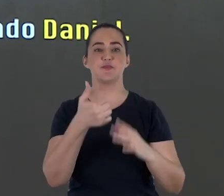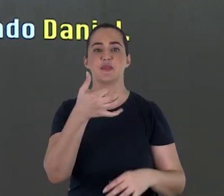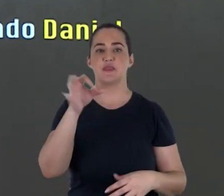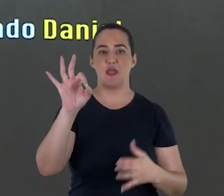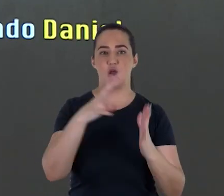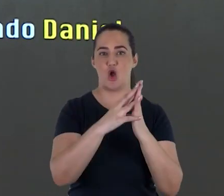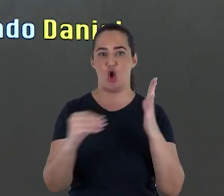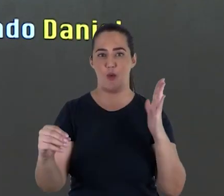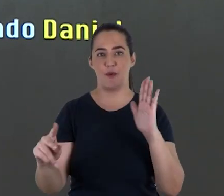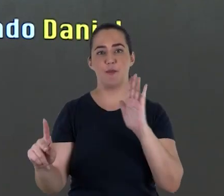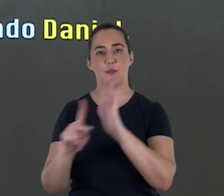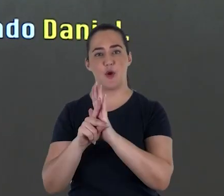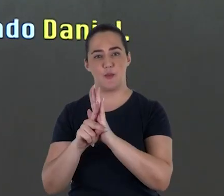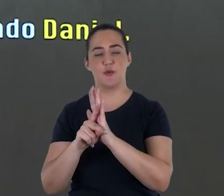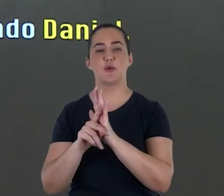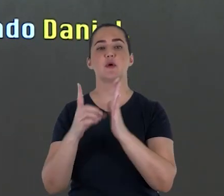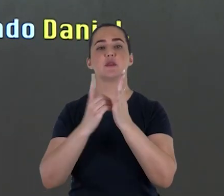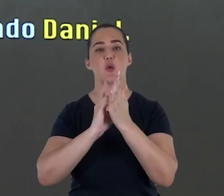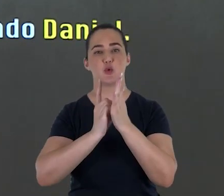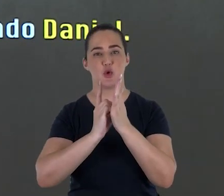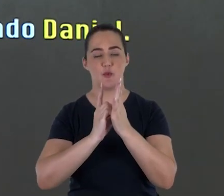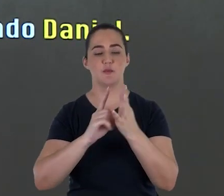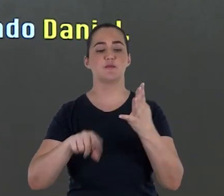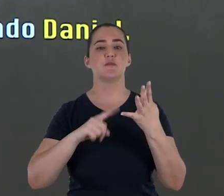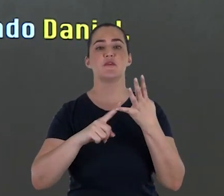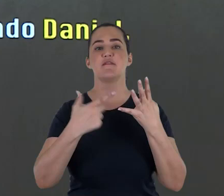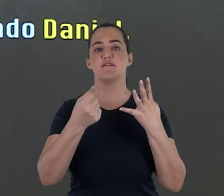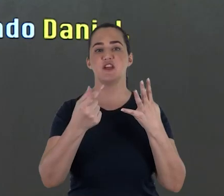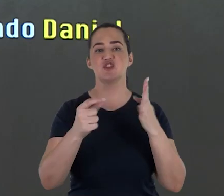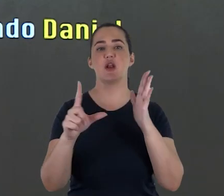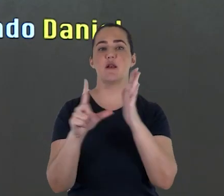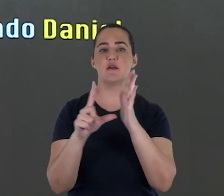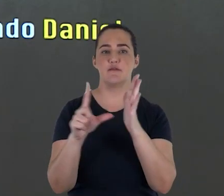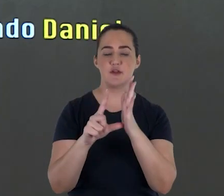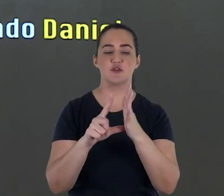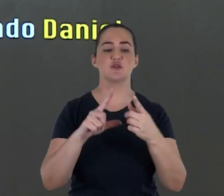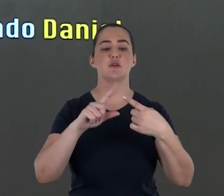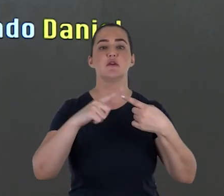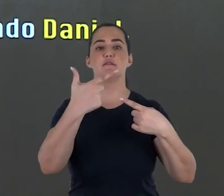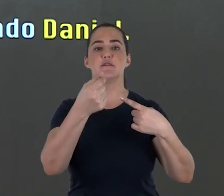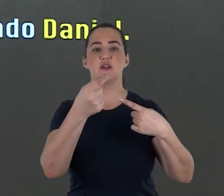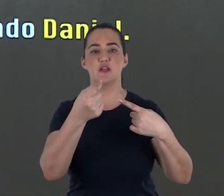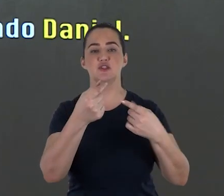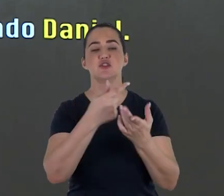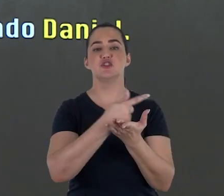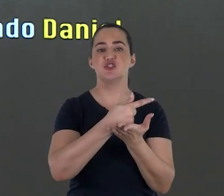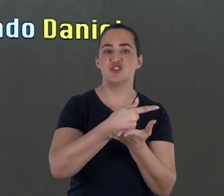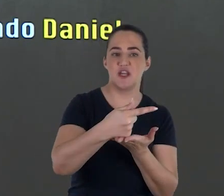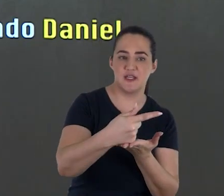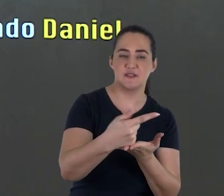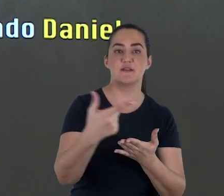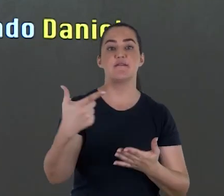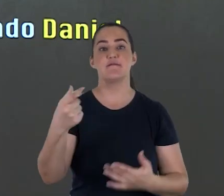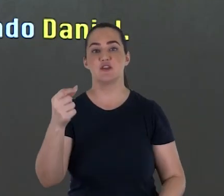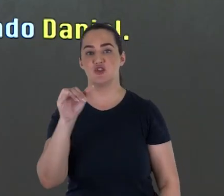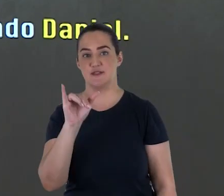dez cópias fragmentadas de Deuteronômio, vinte do Levítico, vinte do Livro do Gênesis, cerca de vinte de Isaías, sendo que